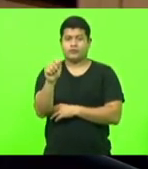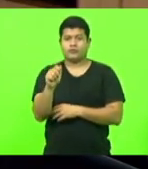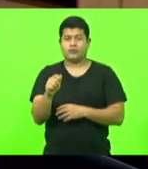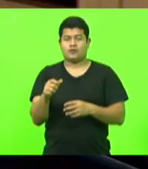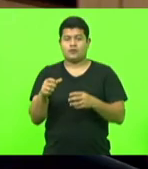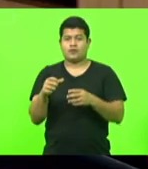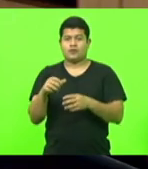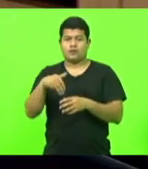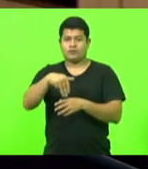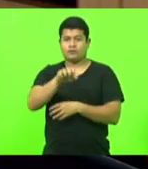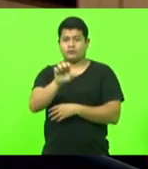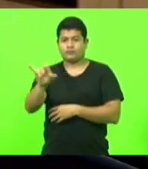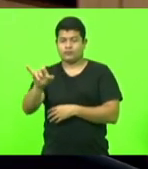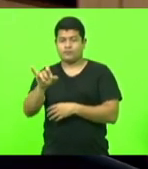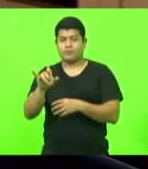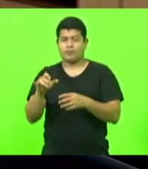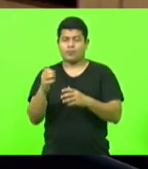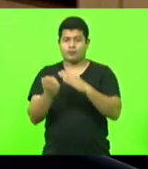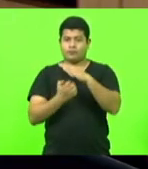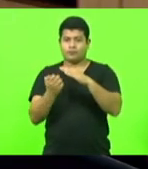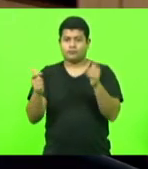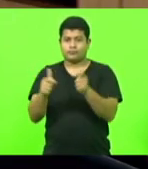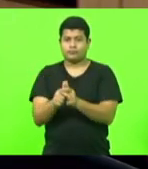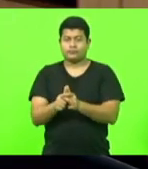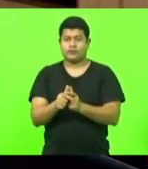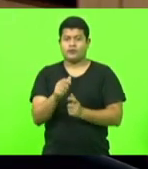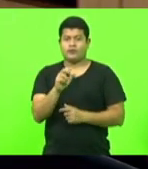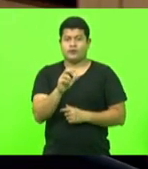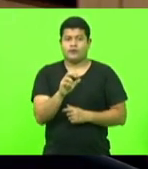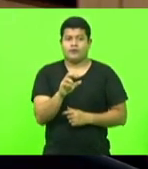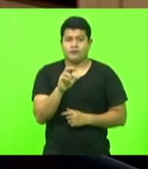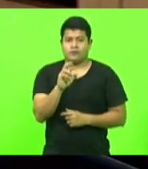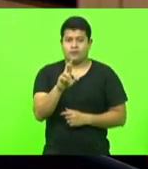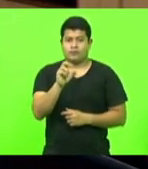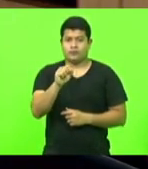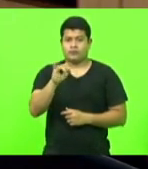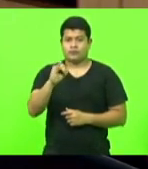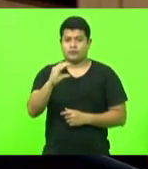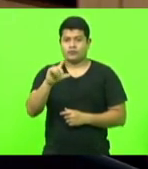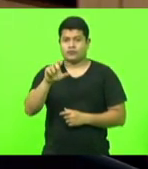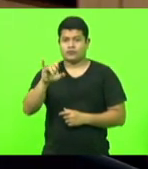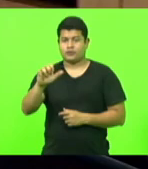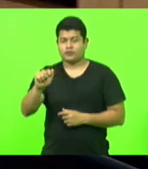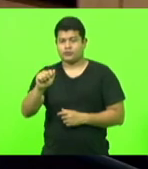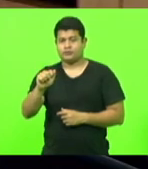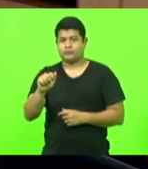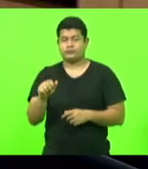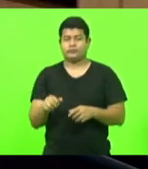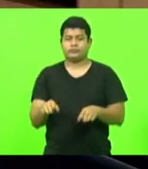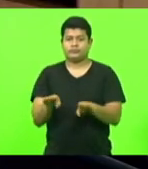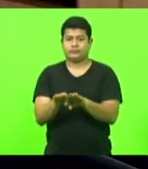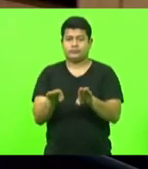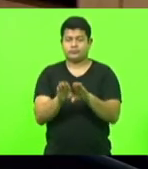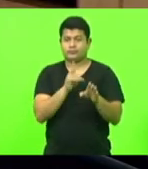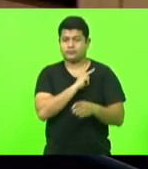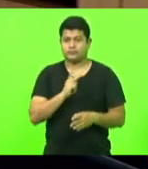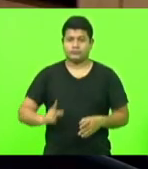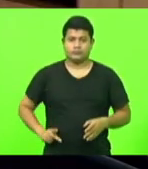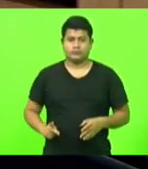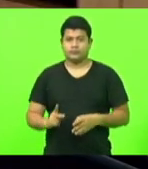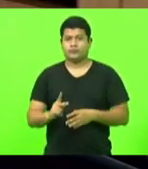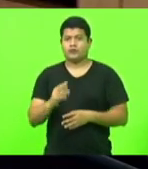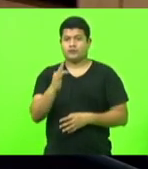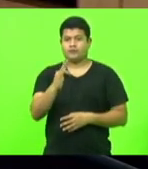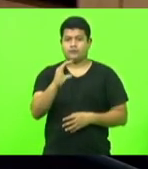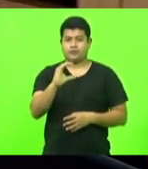FAMPESC, Rosicler de Dequim. E o Sr. Presidente em Exercício da Federação do Comércio de Bens, Serviços e Turismo de Santa Catarina, Fê